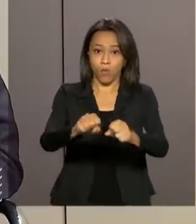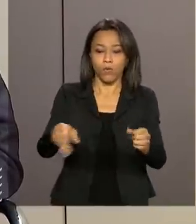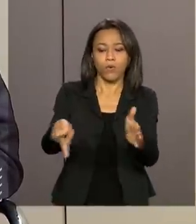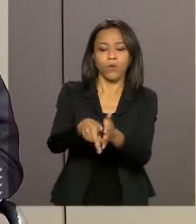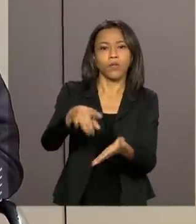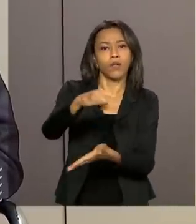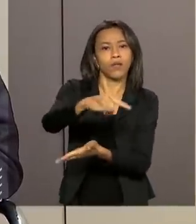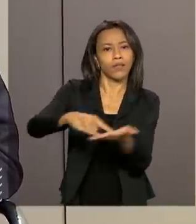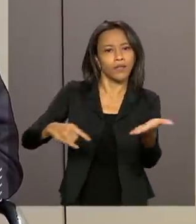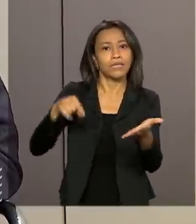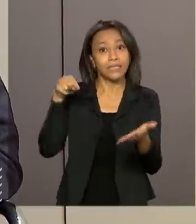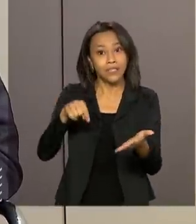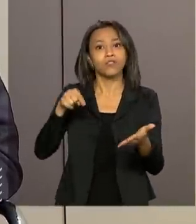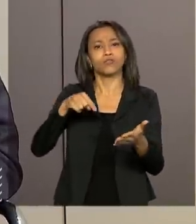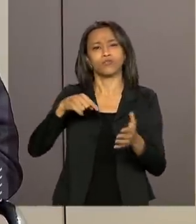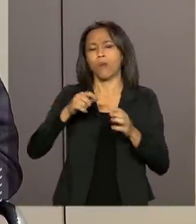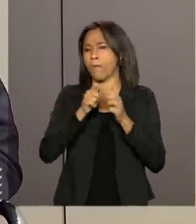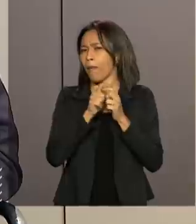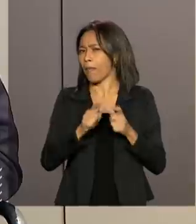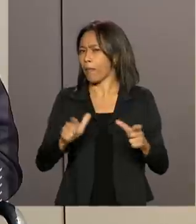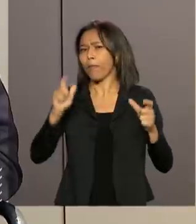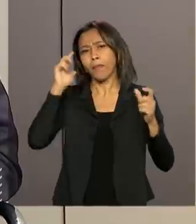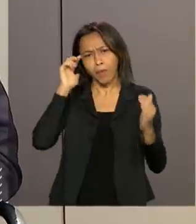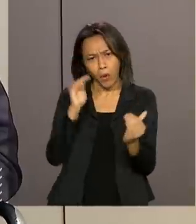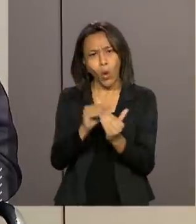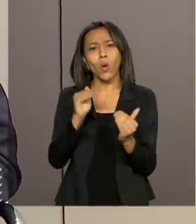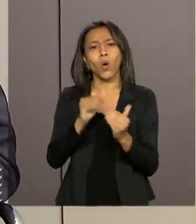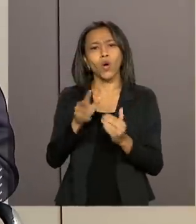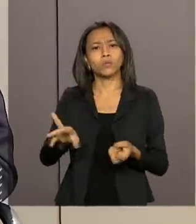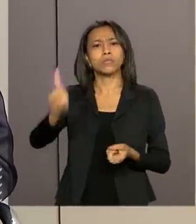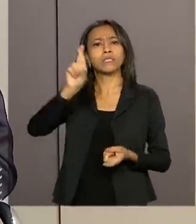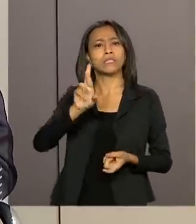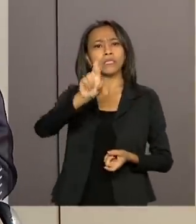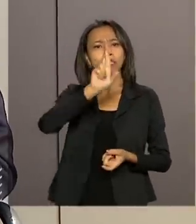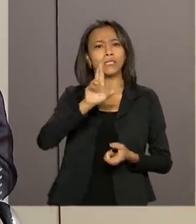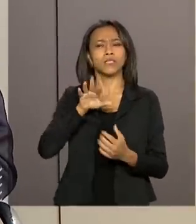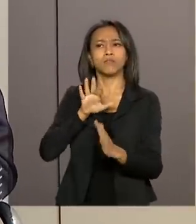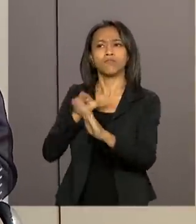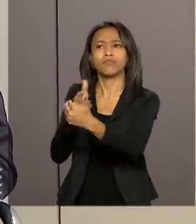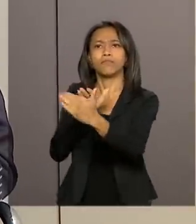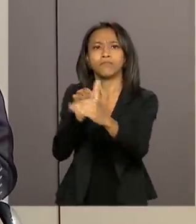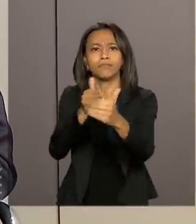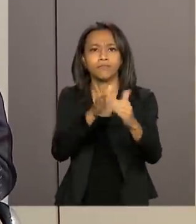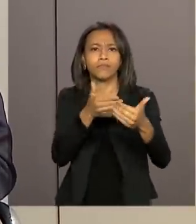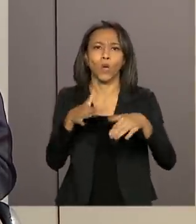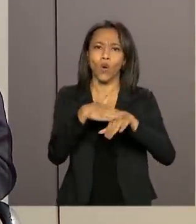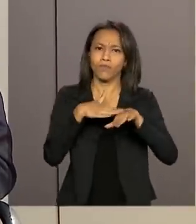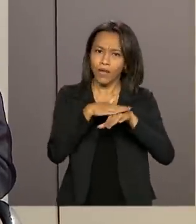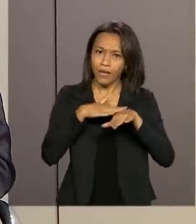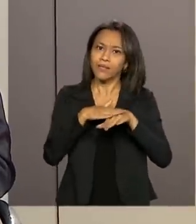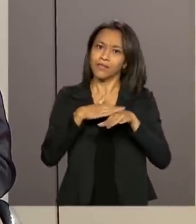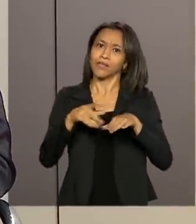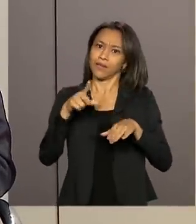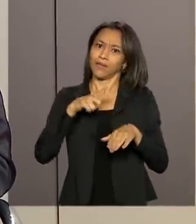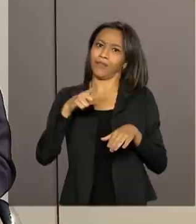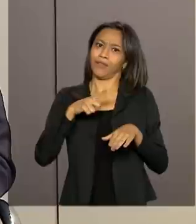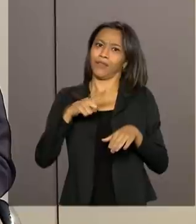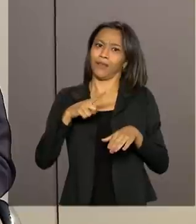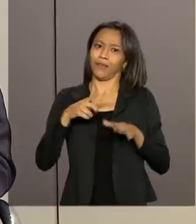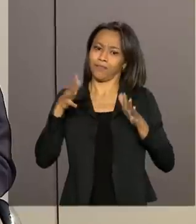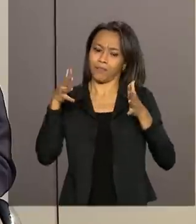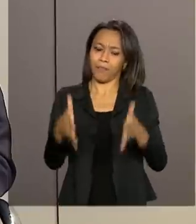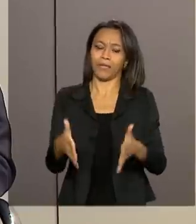unanimidade com todas as lideranças que você conversa e que pertencem à área da Amazônia.